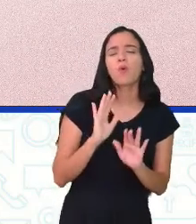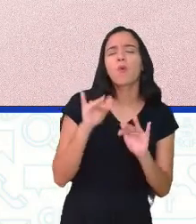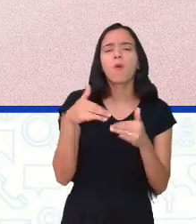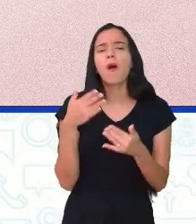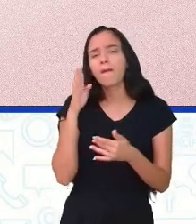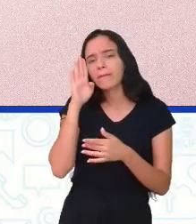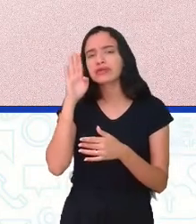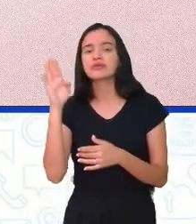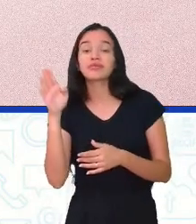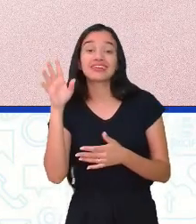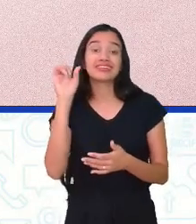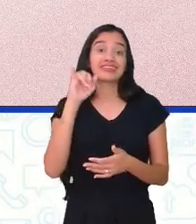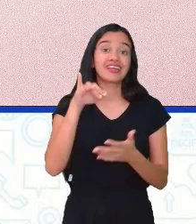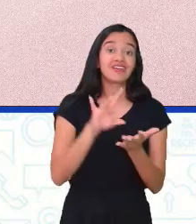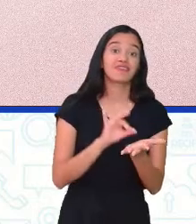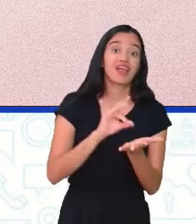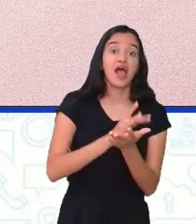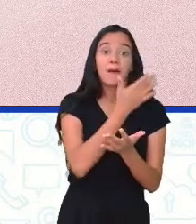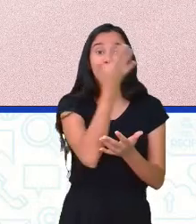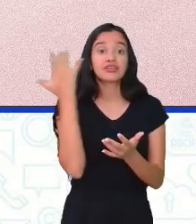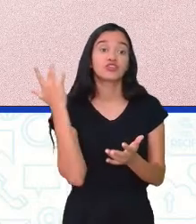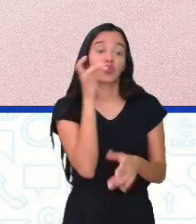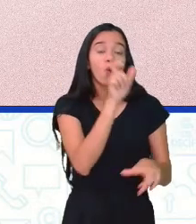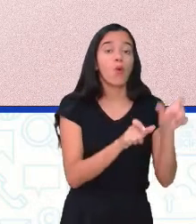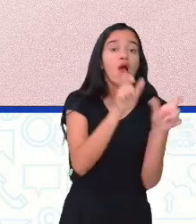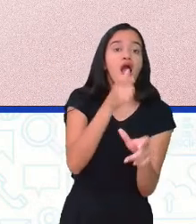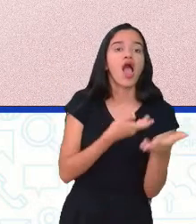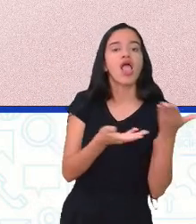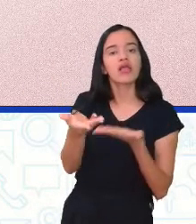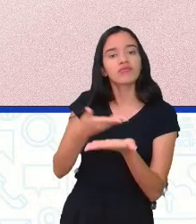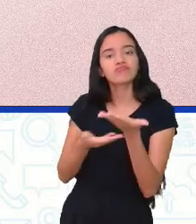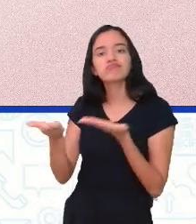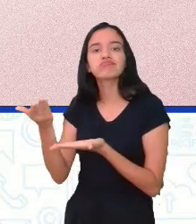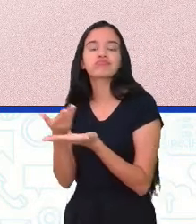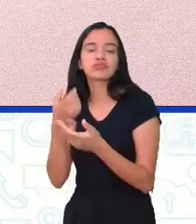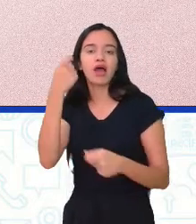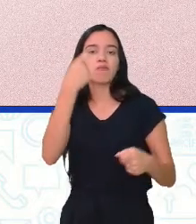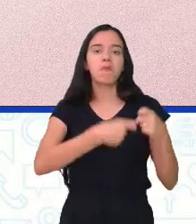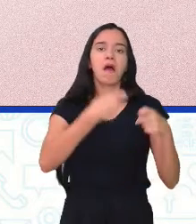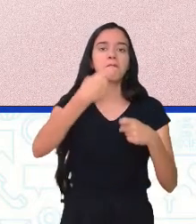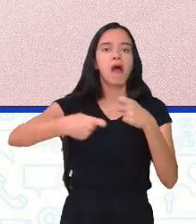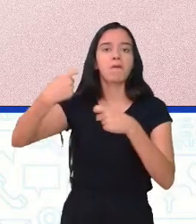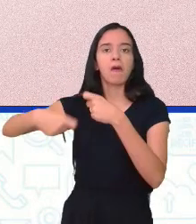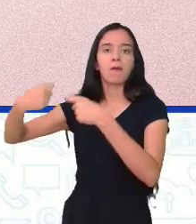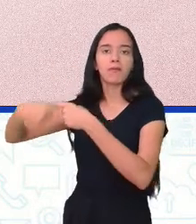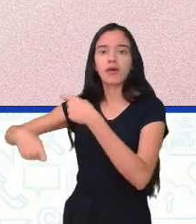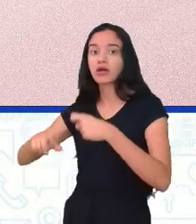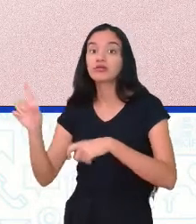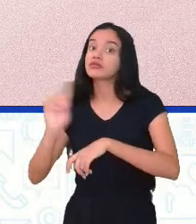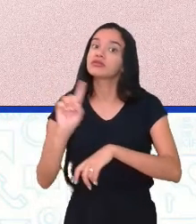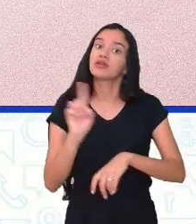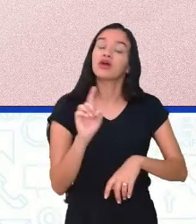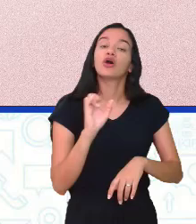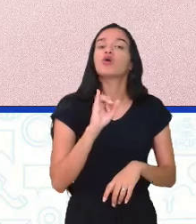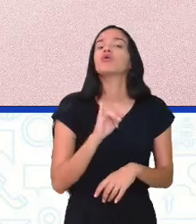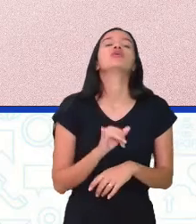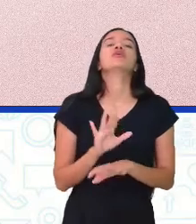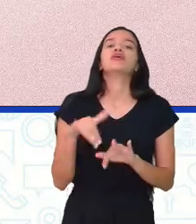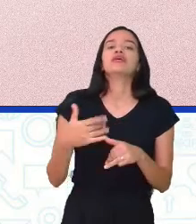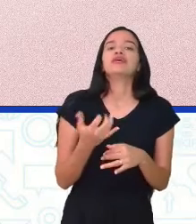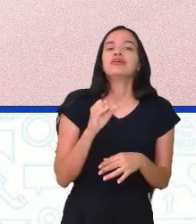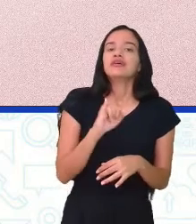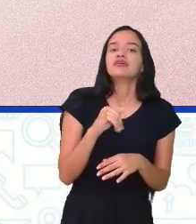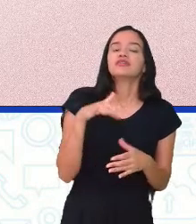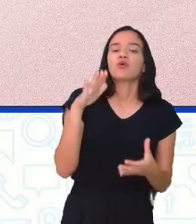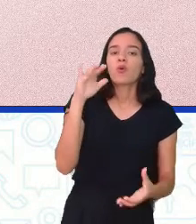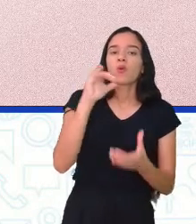infecções se é verdade que as pessoas com muitos parceiros pegam quem tem um parceiro só não pega não se você tiver só um parceiro mas que ele